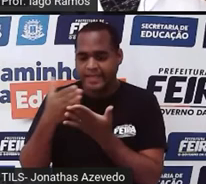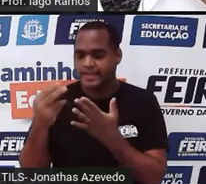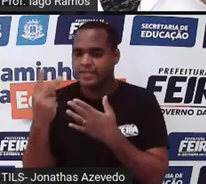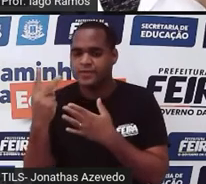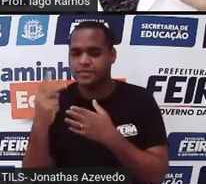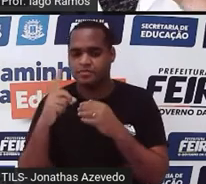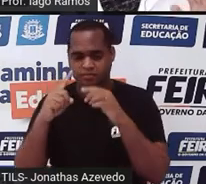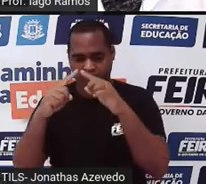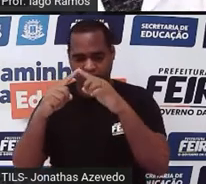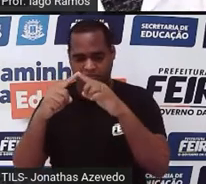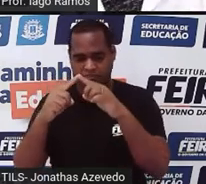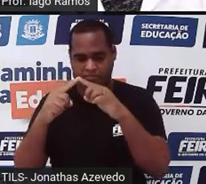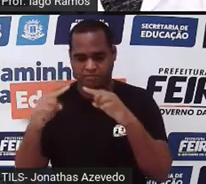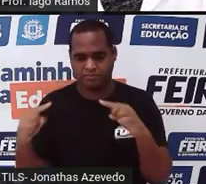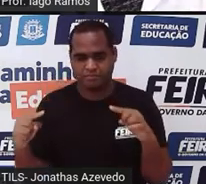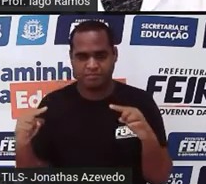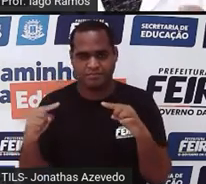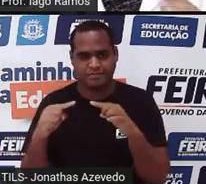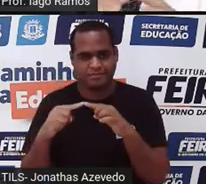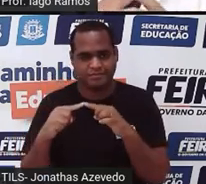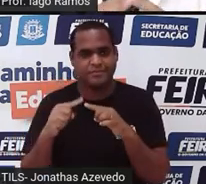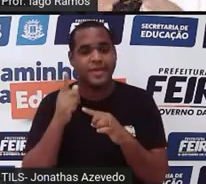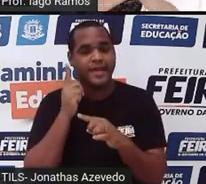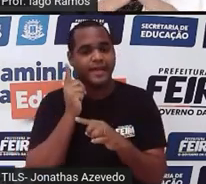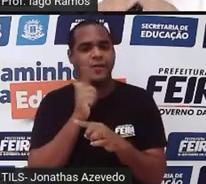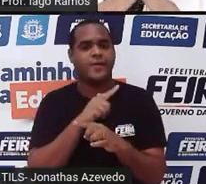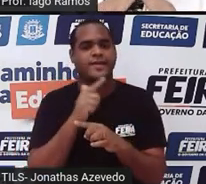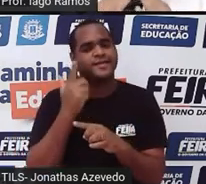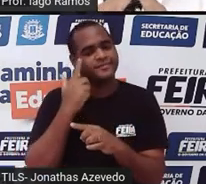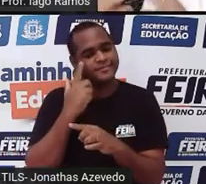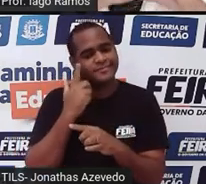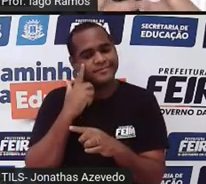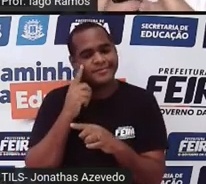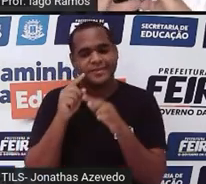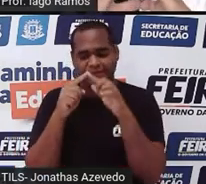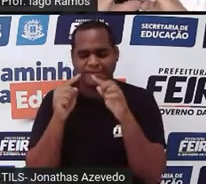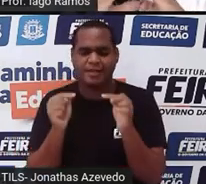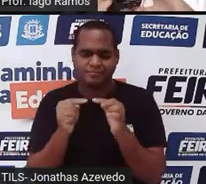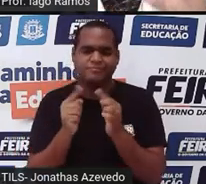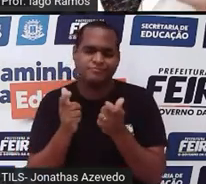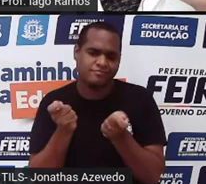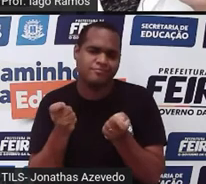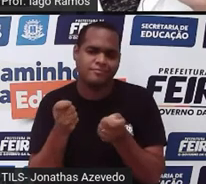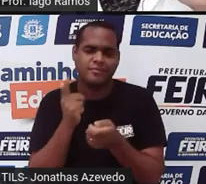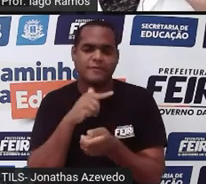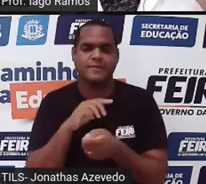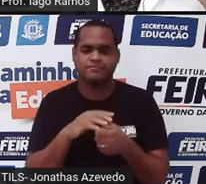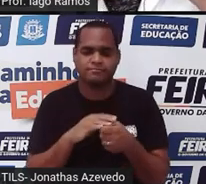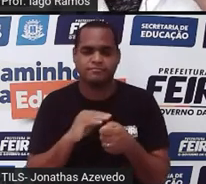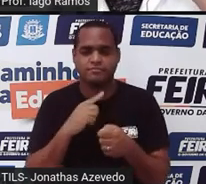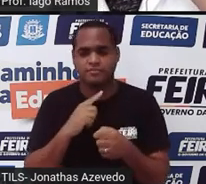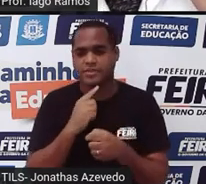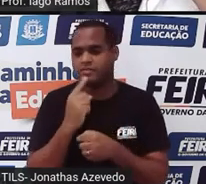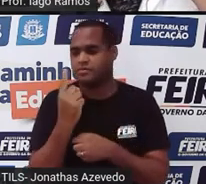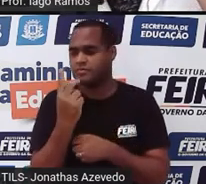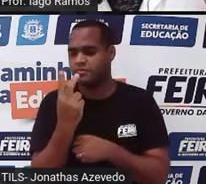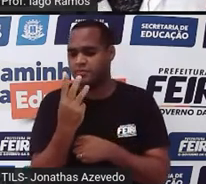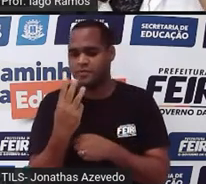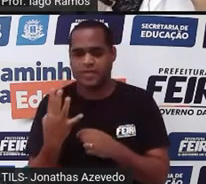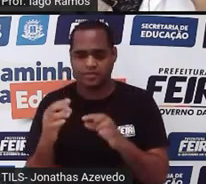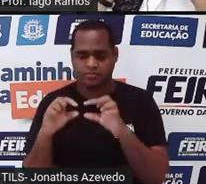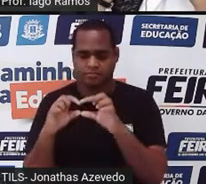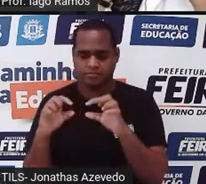três bolinhas, aí a gente já consegue perceber que começa a formar triângulos, né? A com três bolinhas tem duas